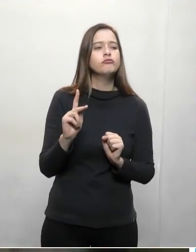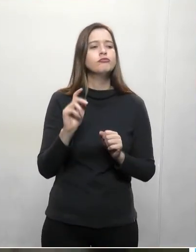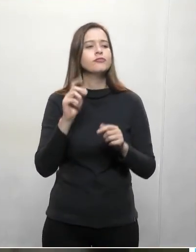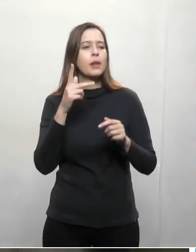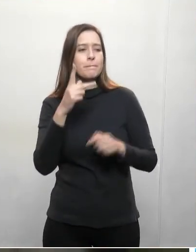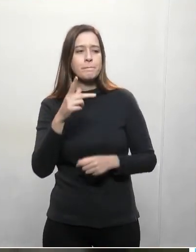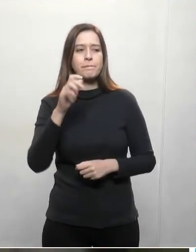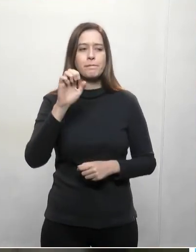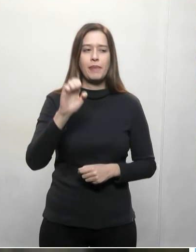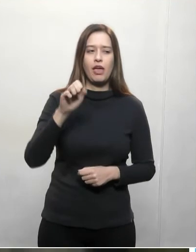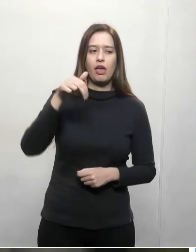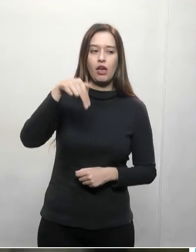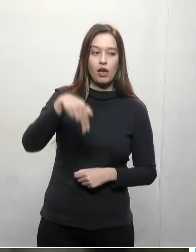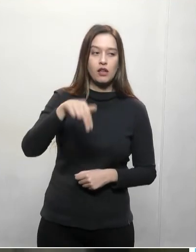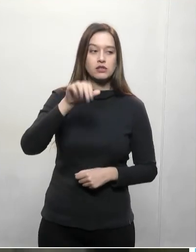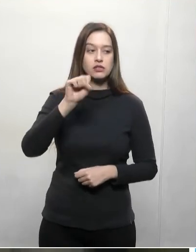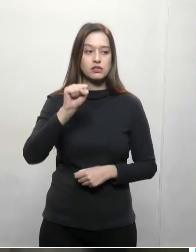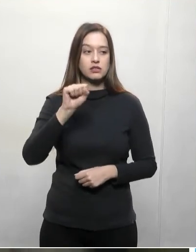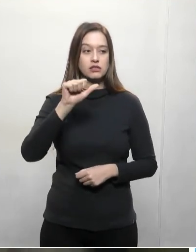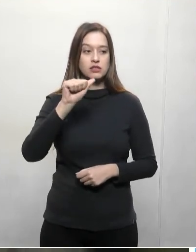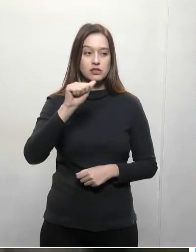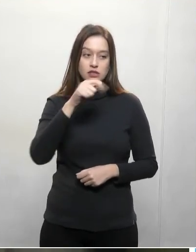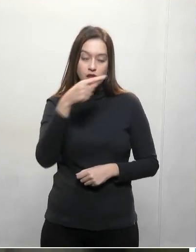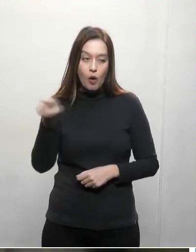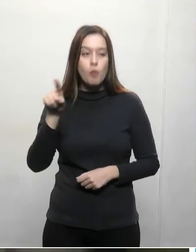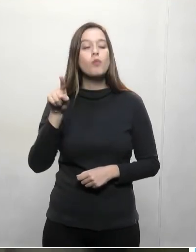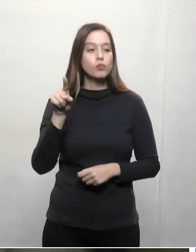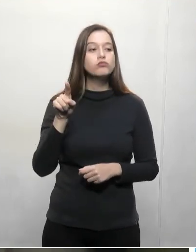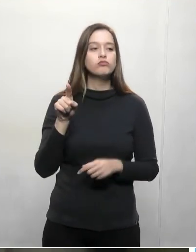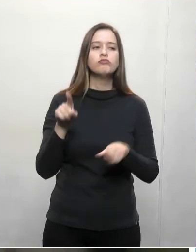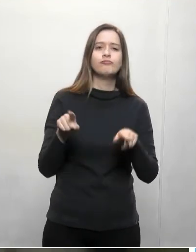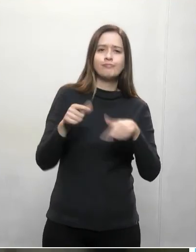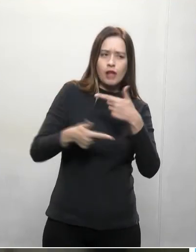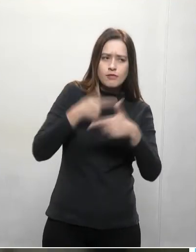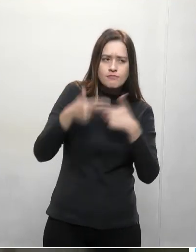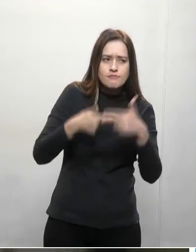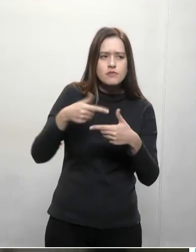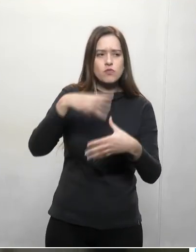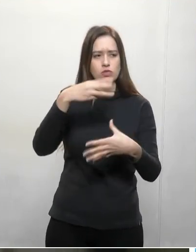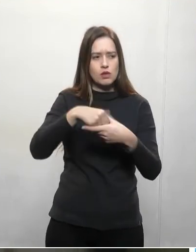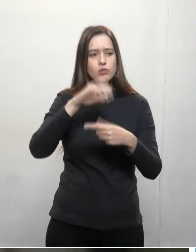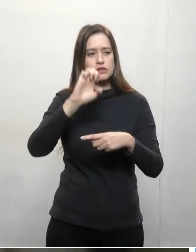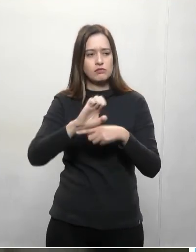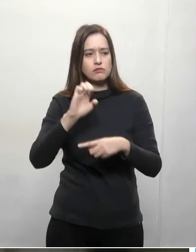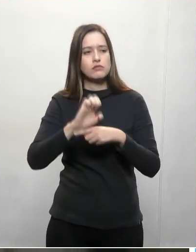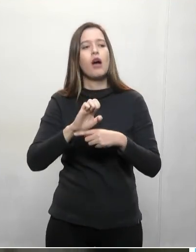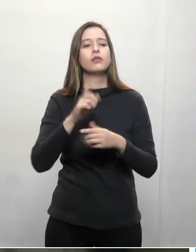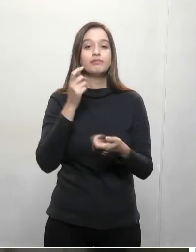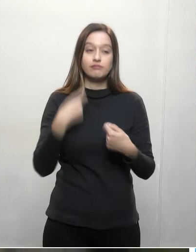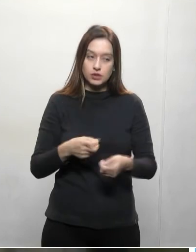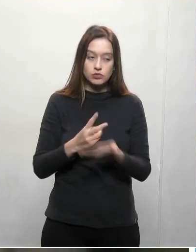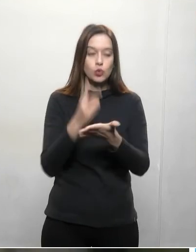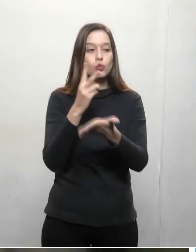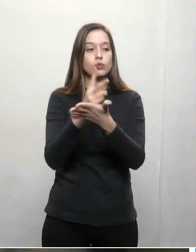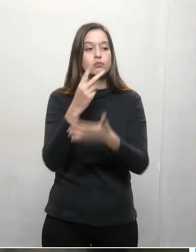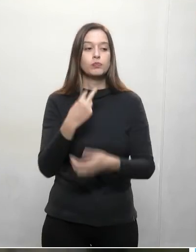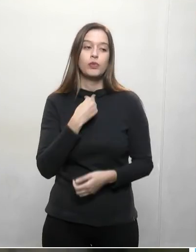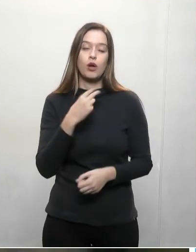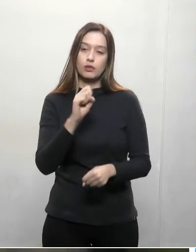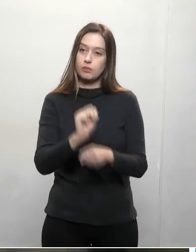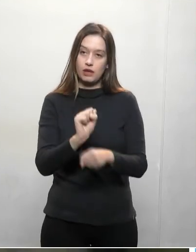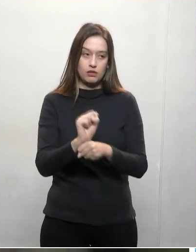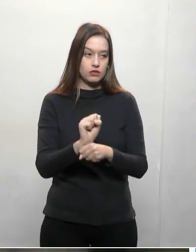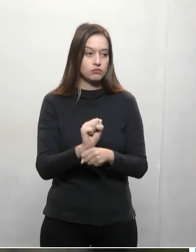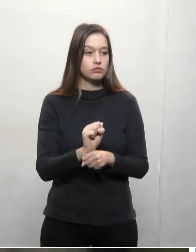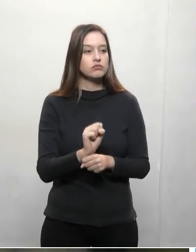essa dedicação do governador, a dedicação sua, da sua equipe, mesmo deixando de arrecadar,